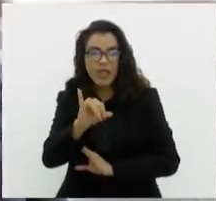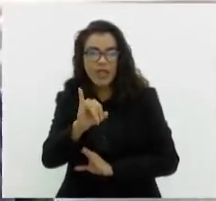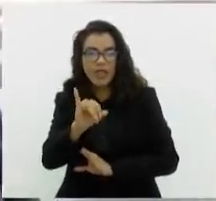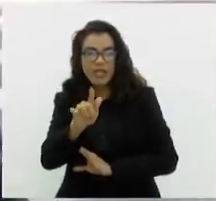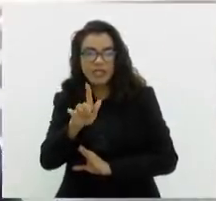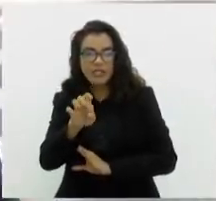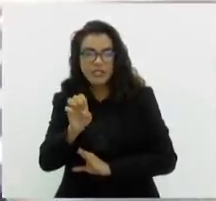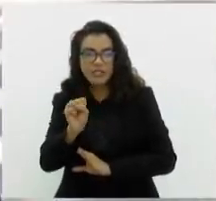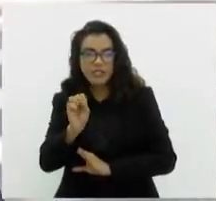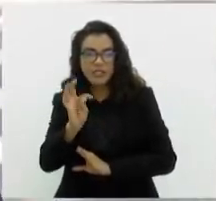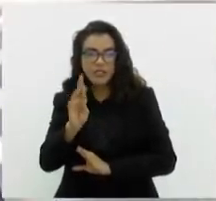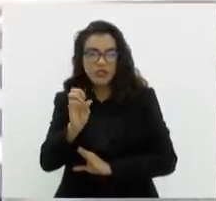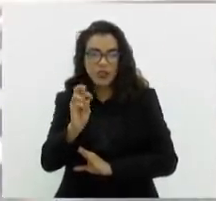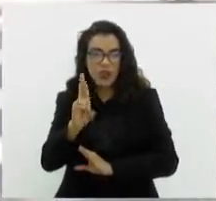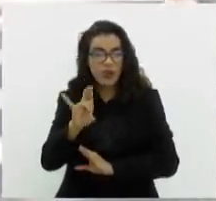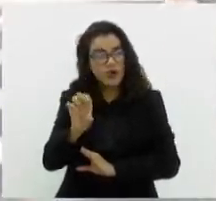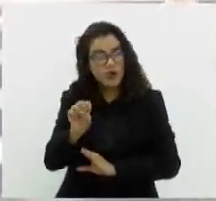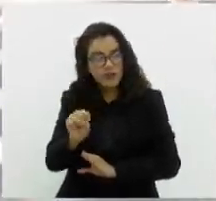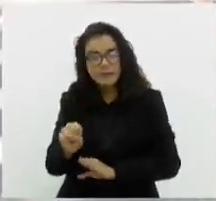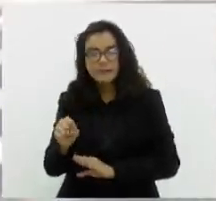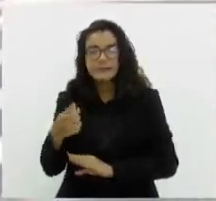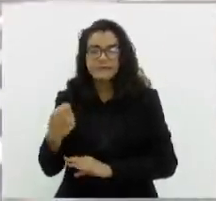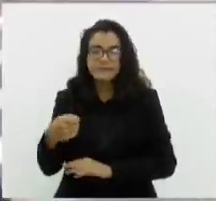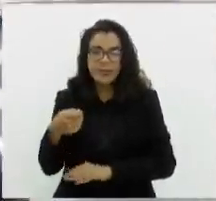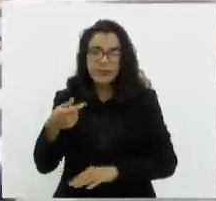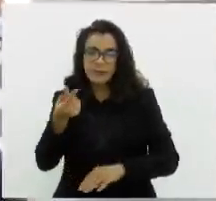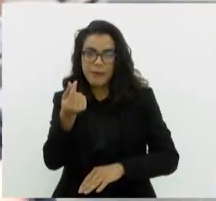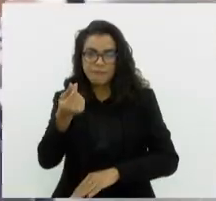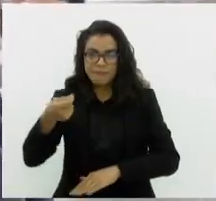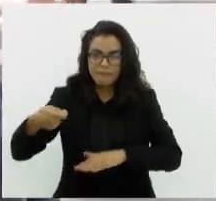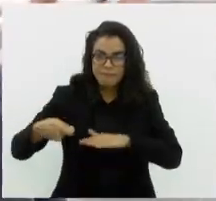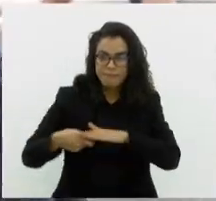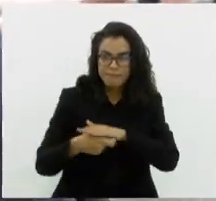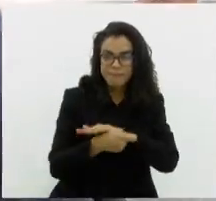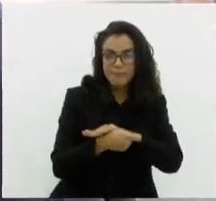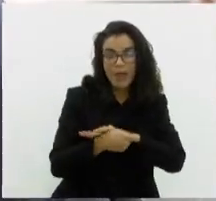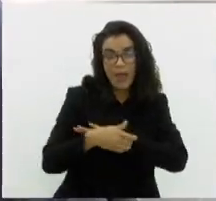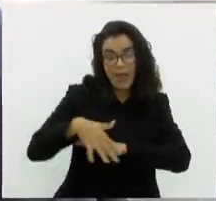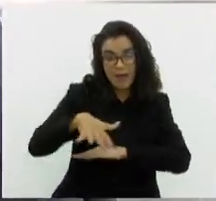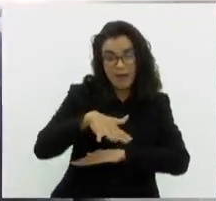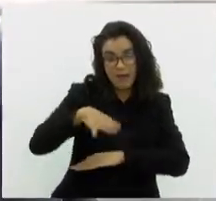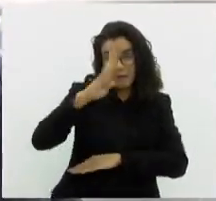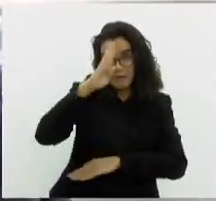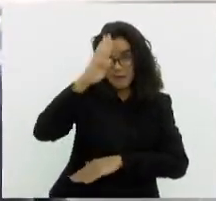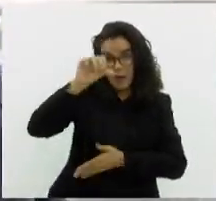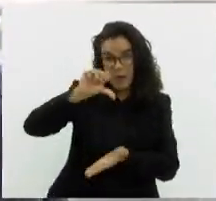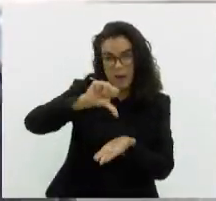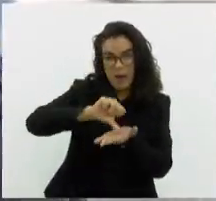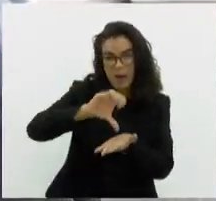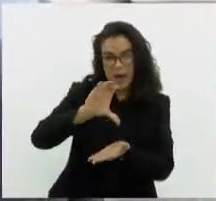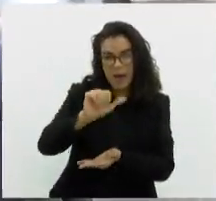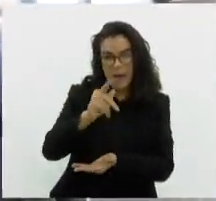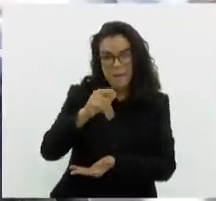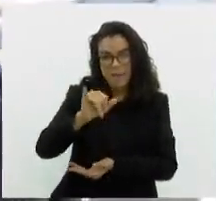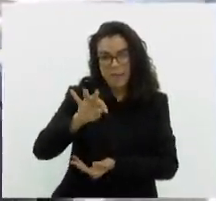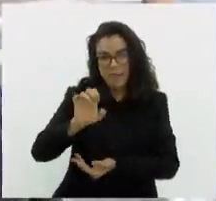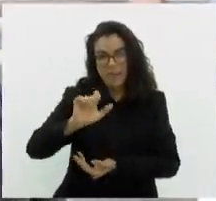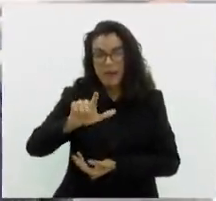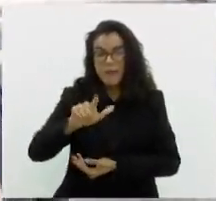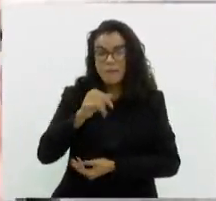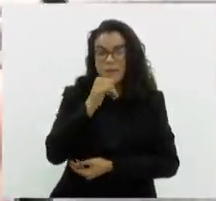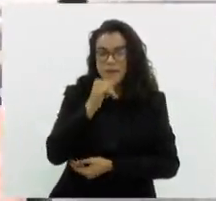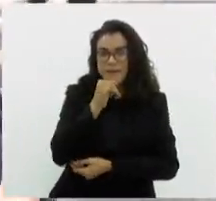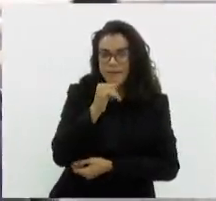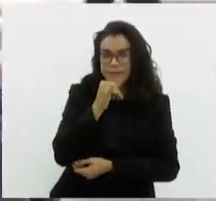afastadas. Você tem que ter investimento, como está sendo feito aqui na nossa região metropolitana, nos diferentes blocos,